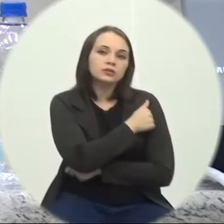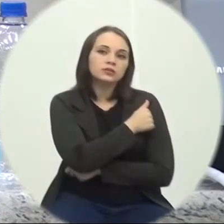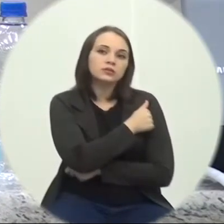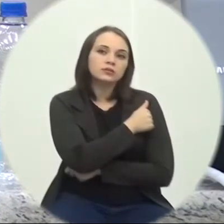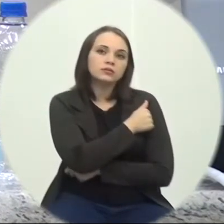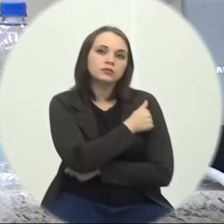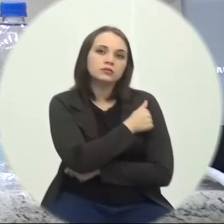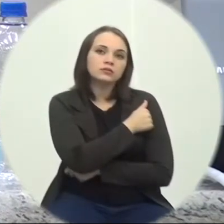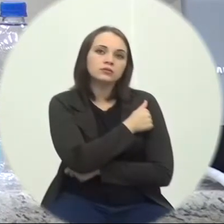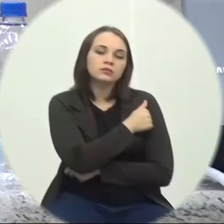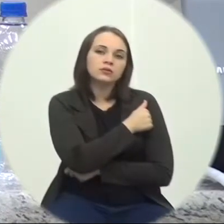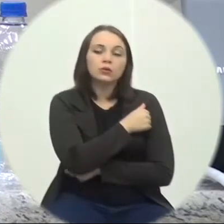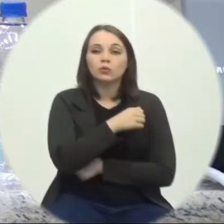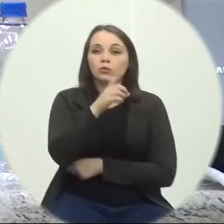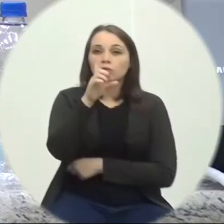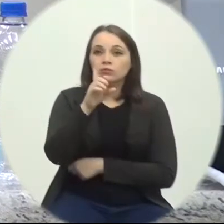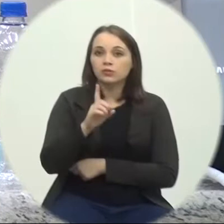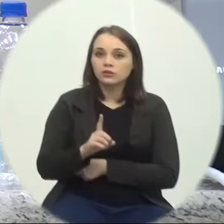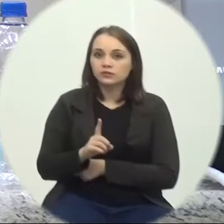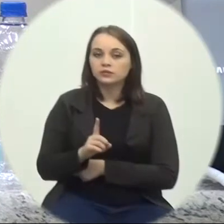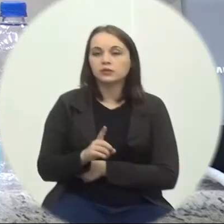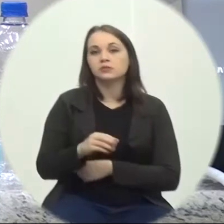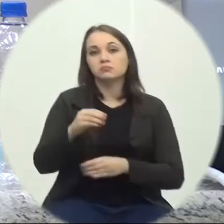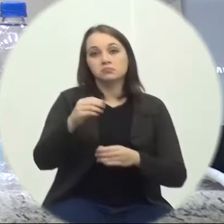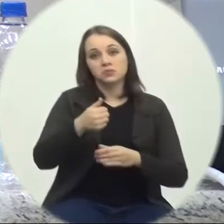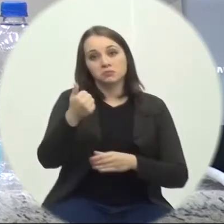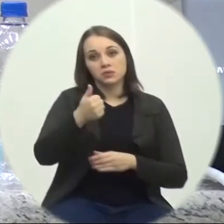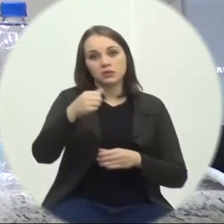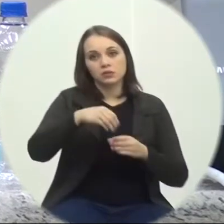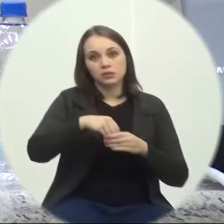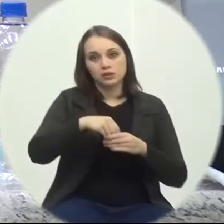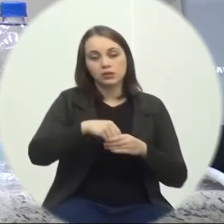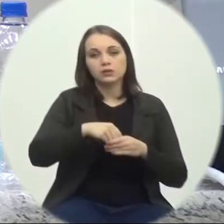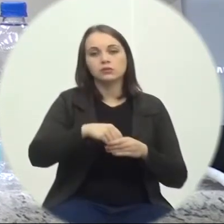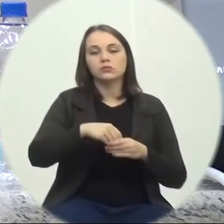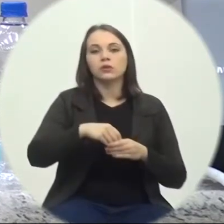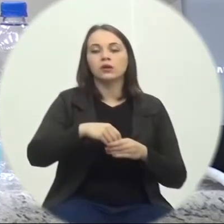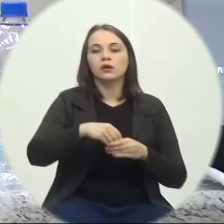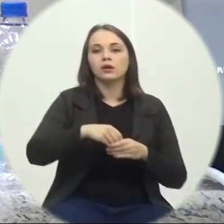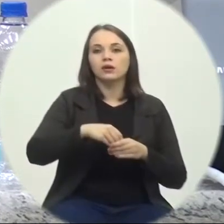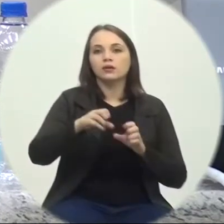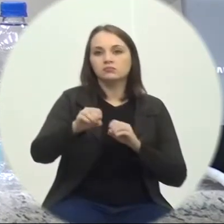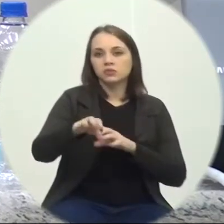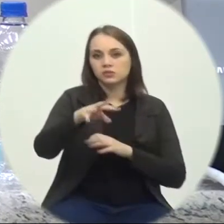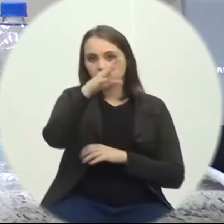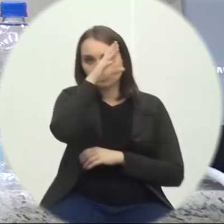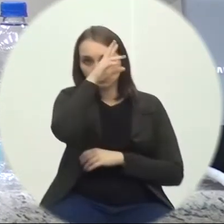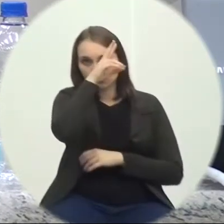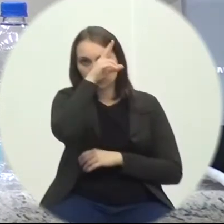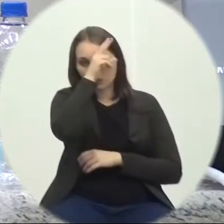Diferenciadas Primeiro Na rede Municipal De educação Temos profissionais Responsáveis